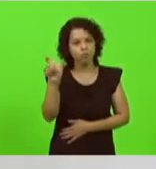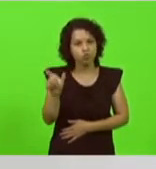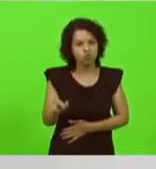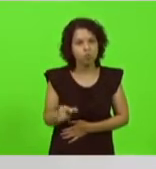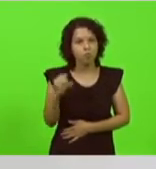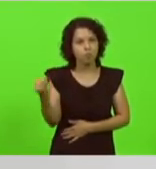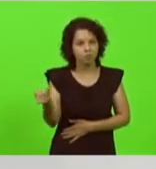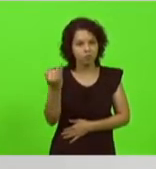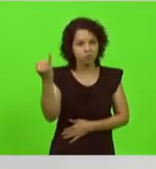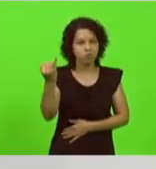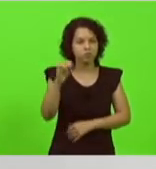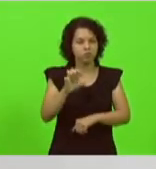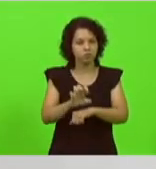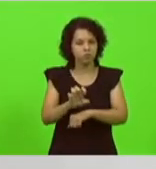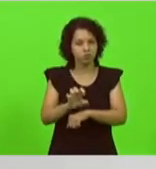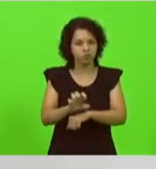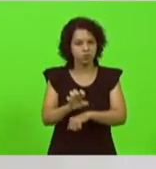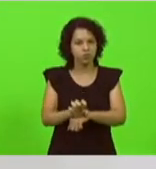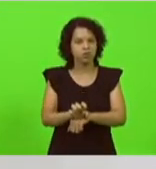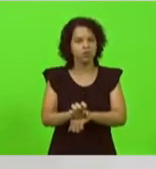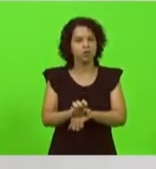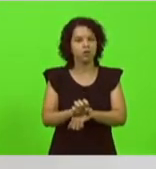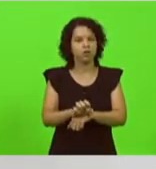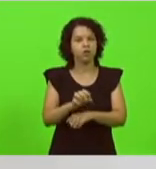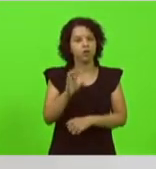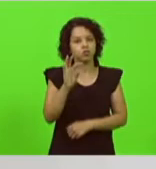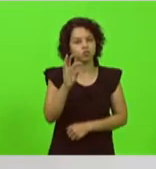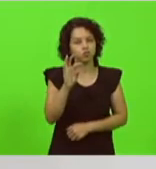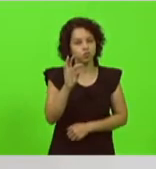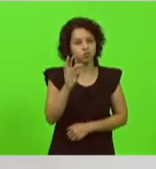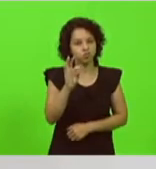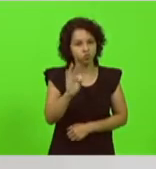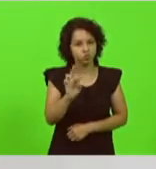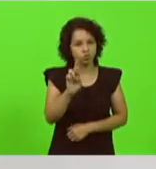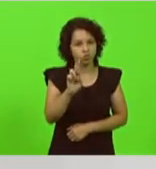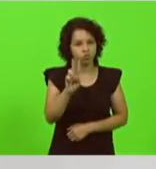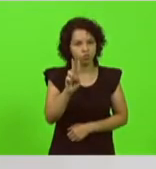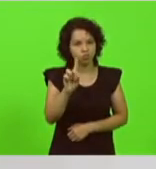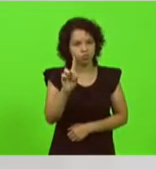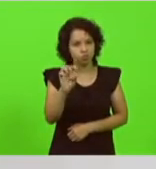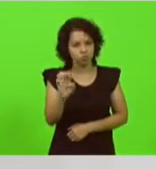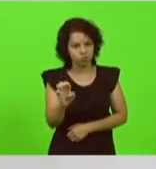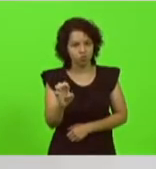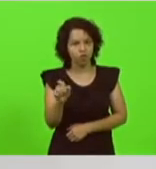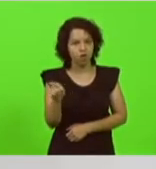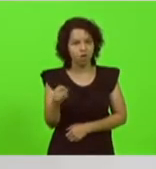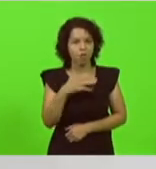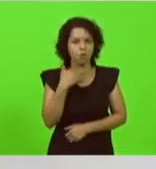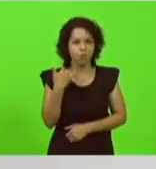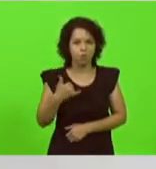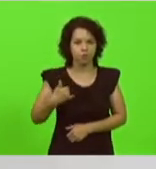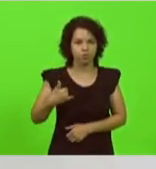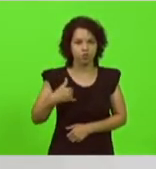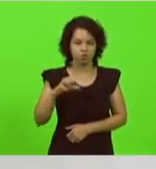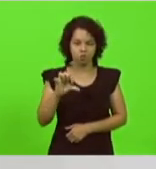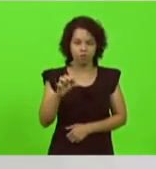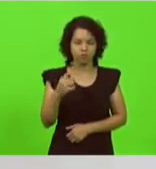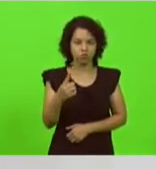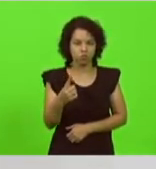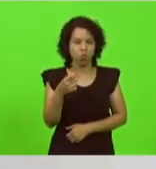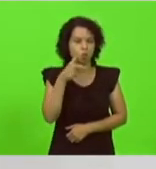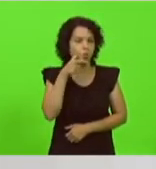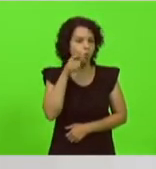estado a dona Trude Pereira que faleceu aos 91 anos no dia de ontem